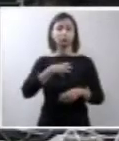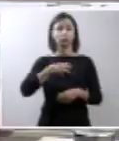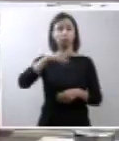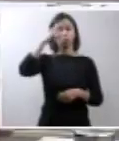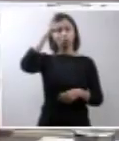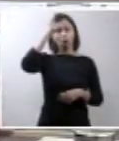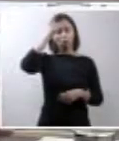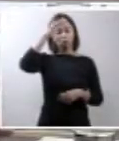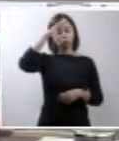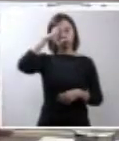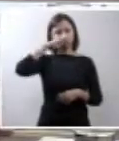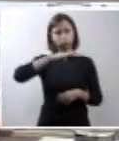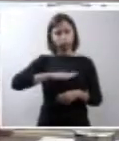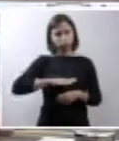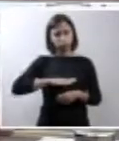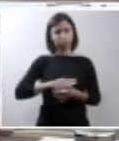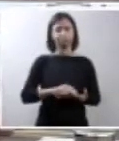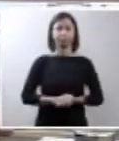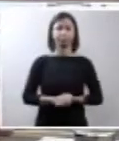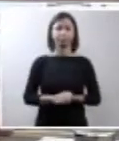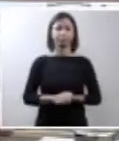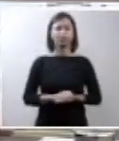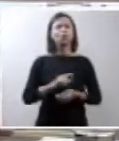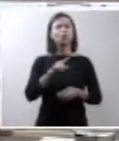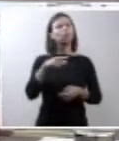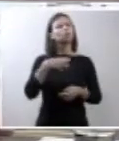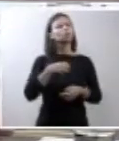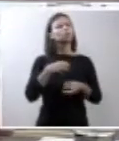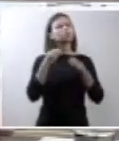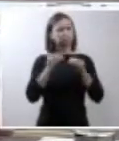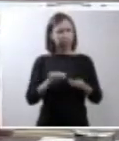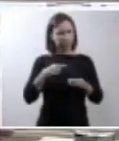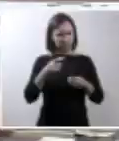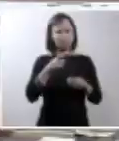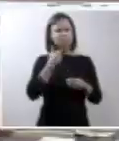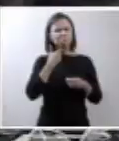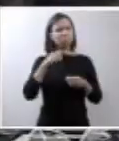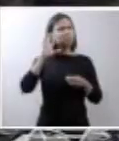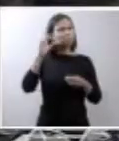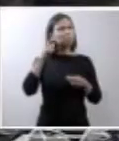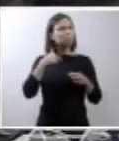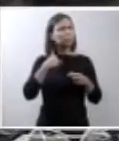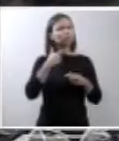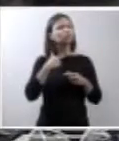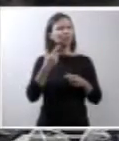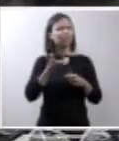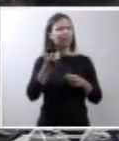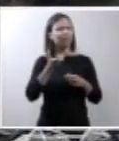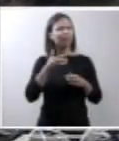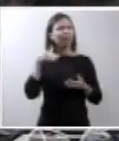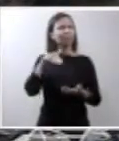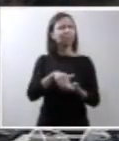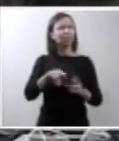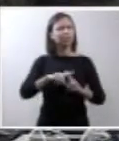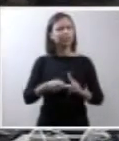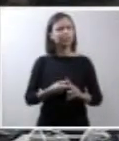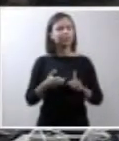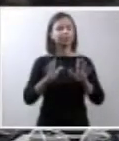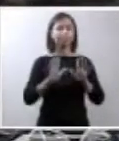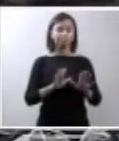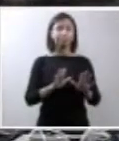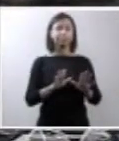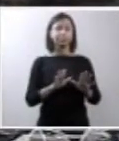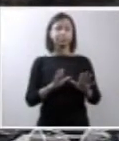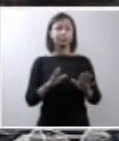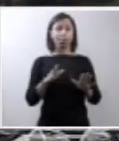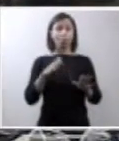Você em algum momento teve vontade de levar essa gestação até o final? no início quando